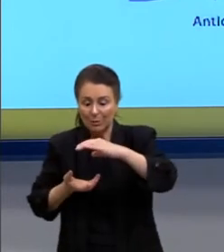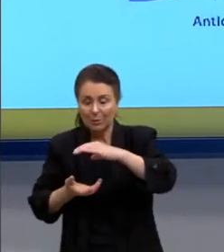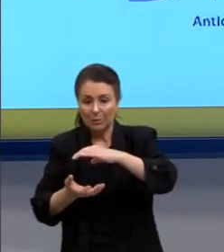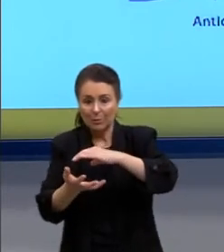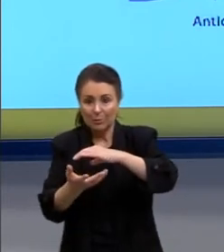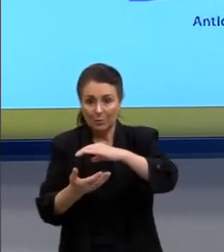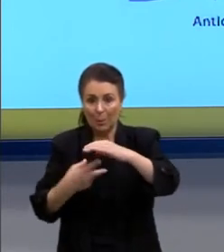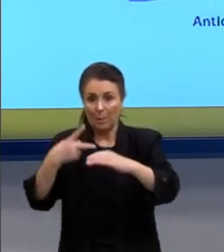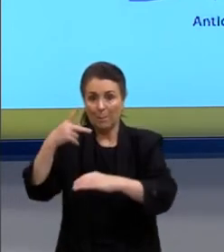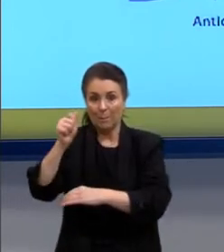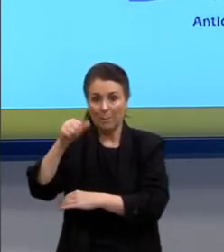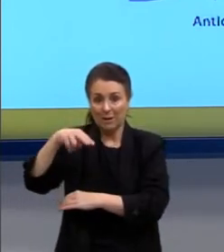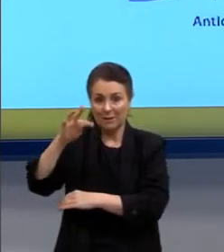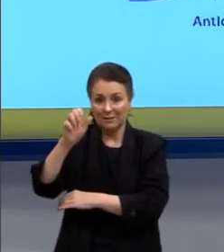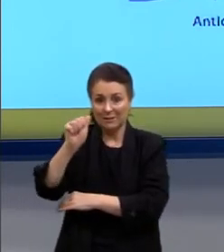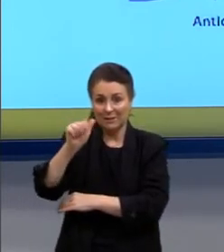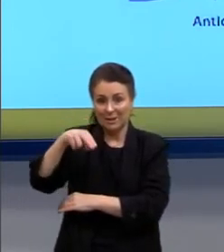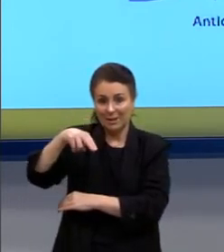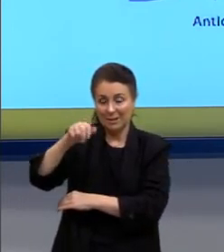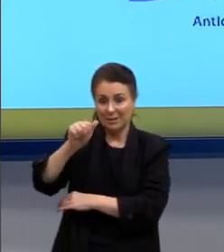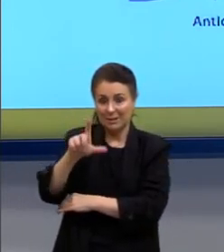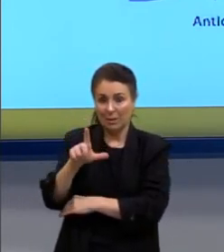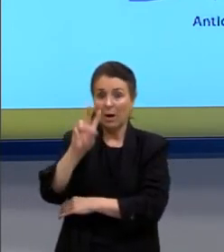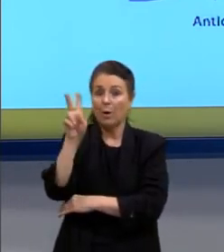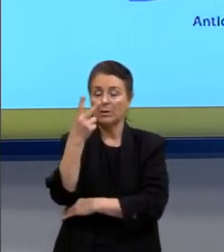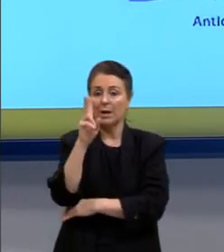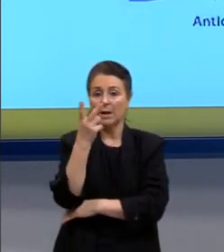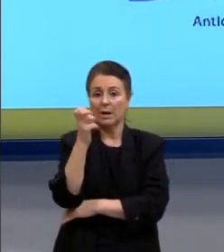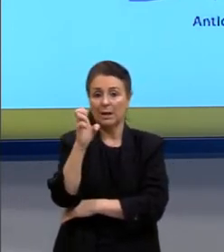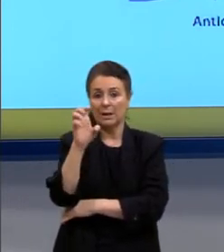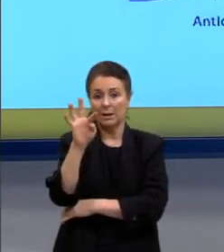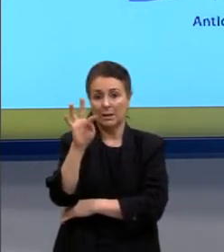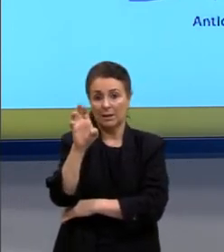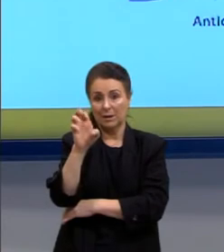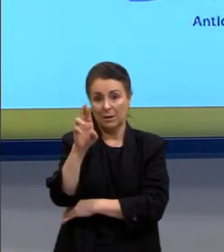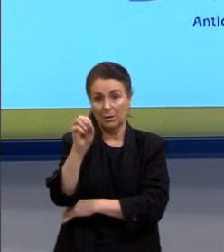gente chama do Pantanal. Já a epigenia é justamente a formação, né,